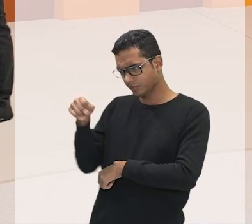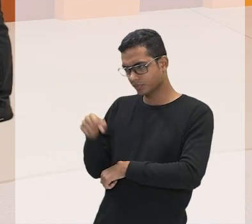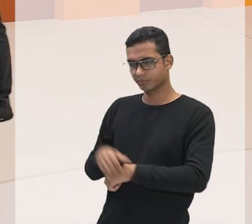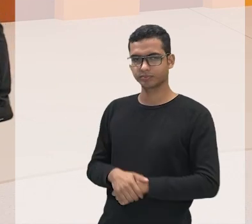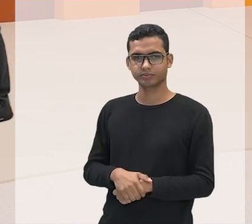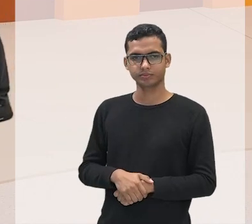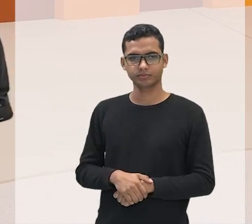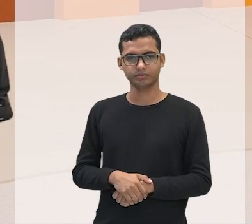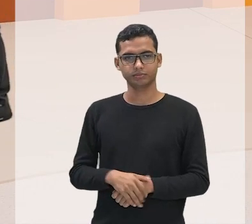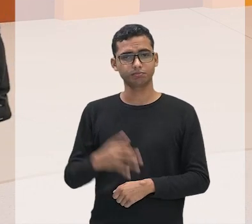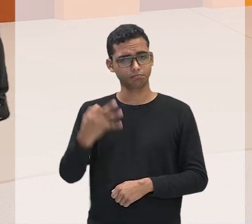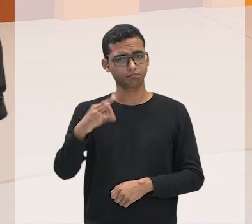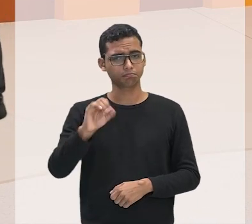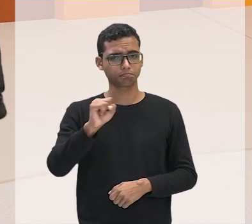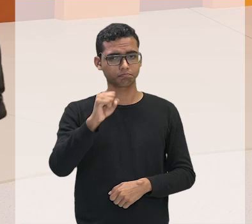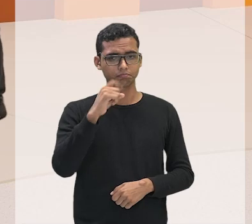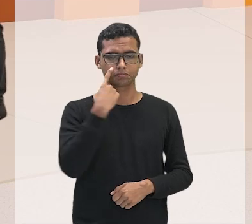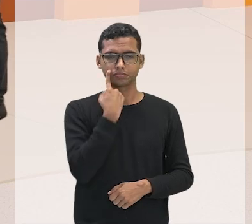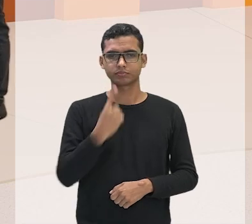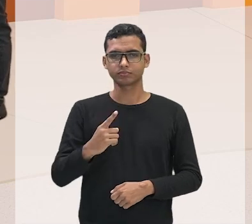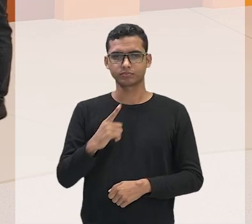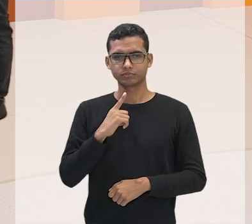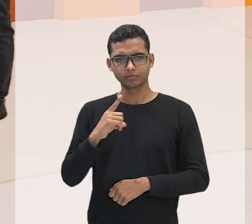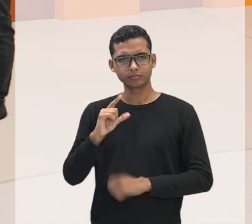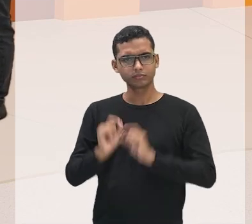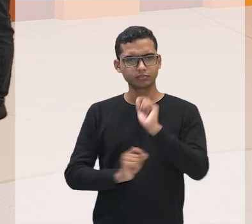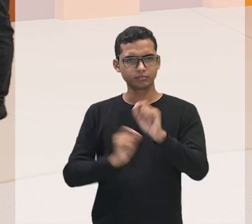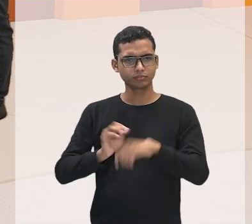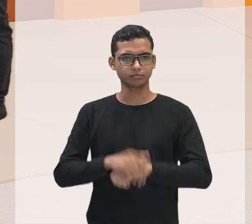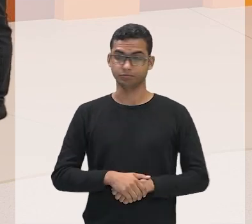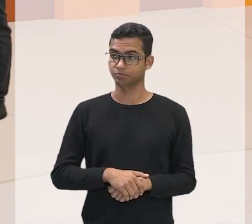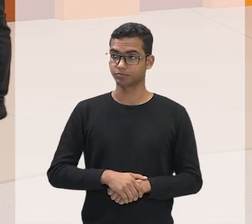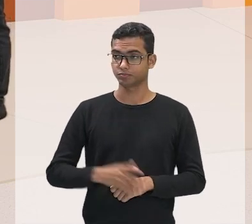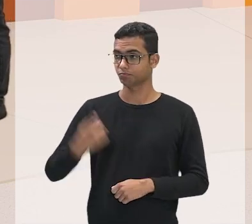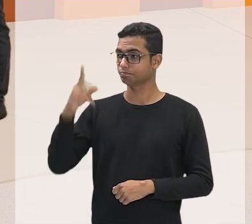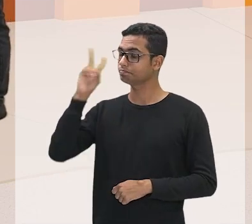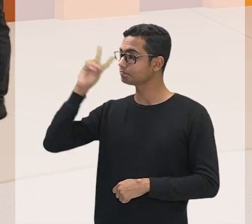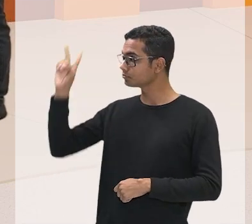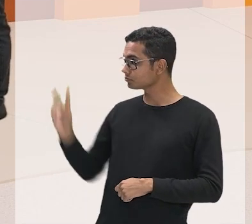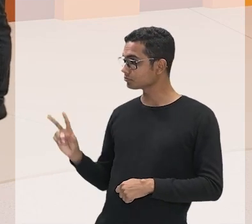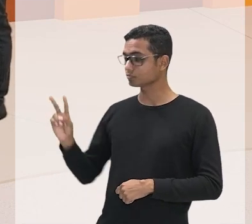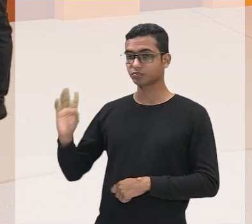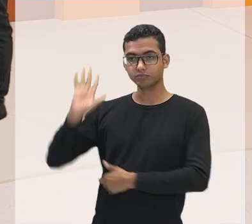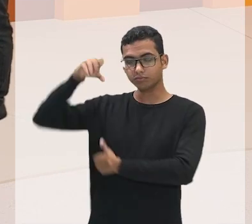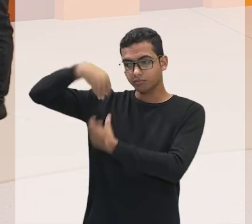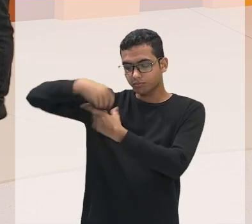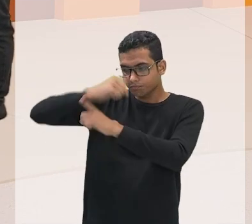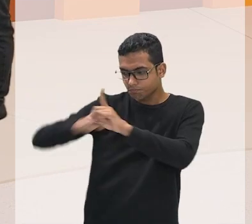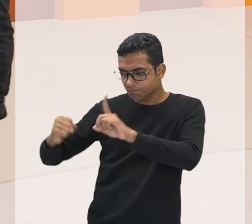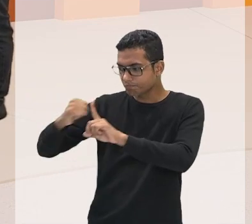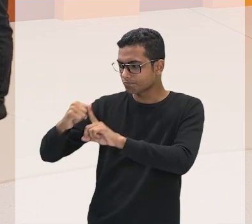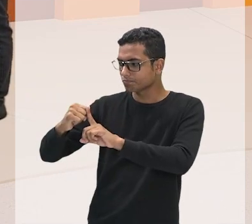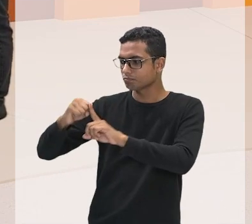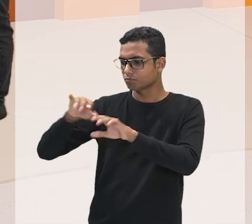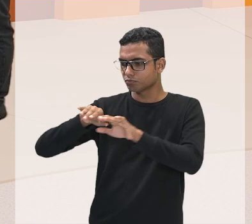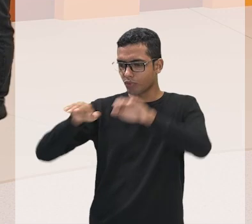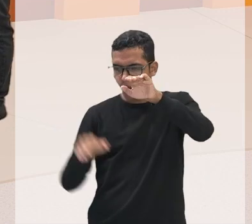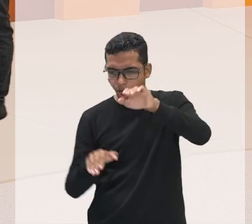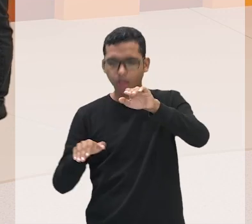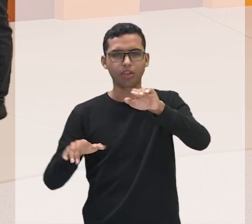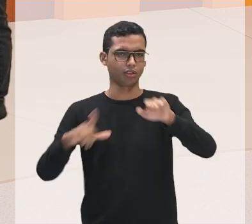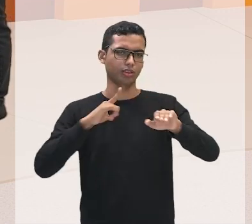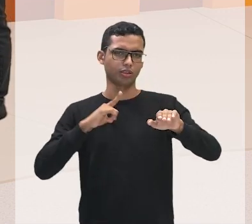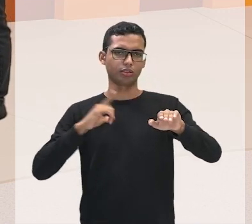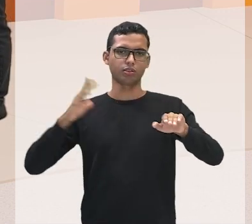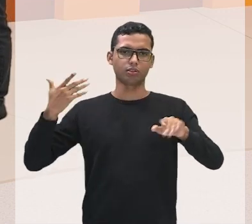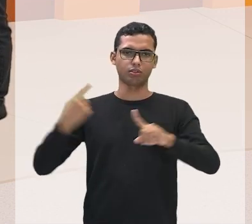Muito bem, professor. Então, as raízes históricas da desigualdade social no Brasil são muito profundas que remontam ali ao período